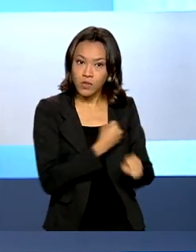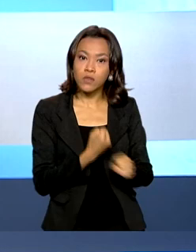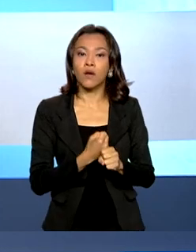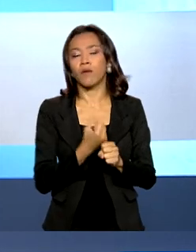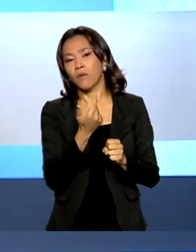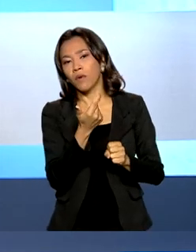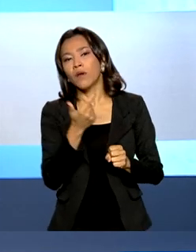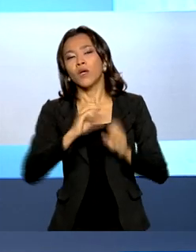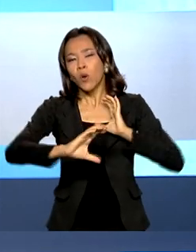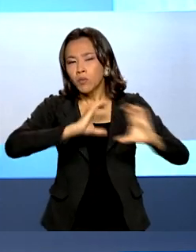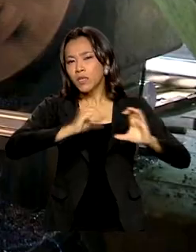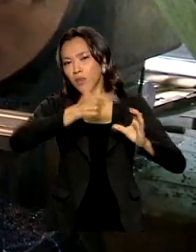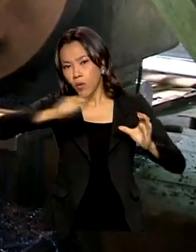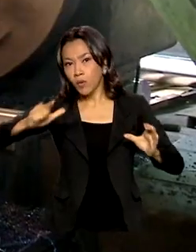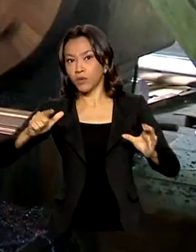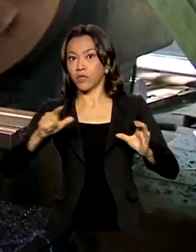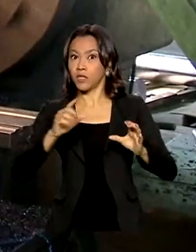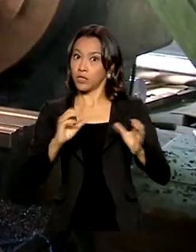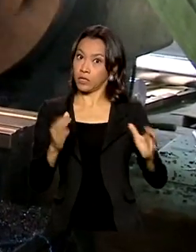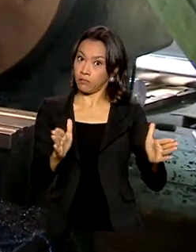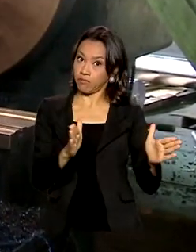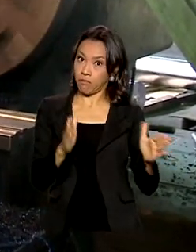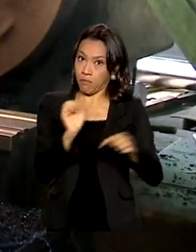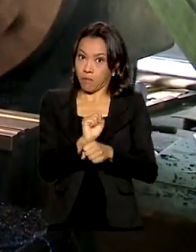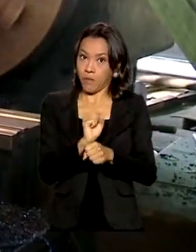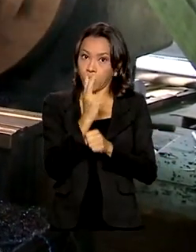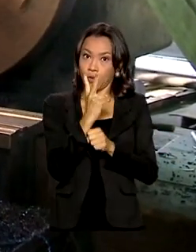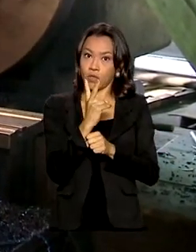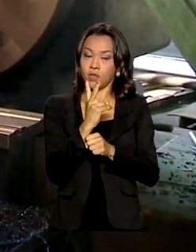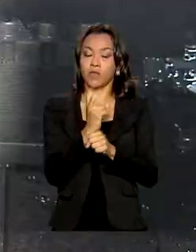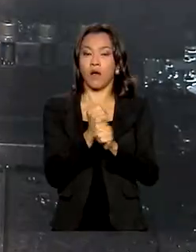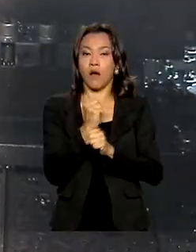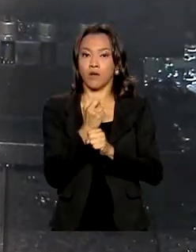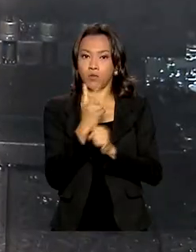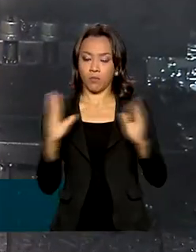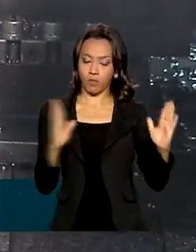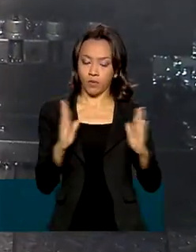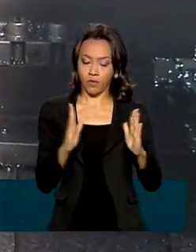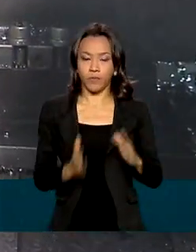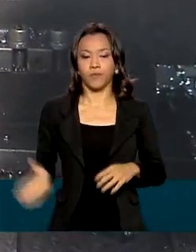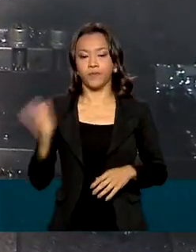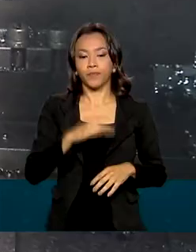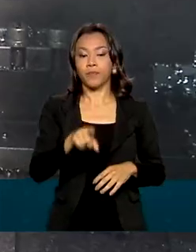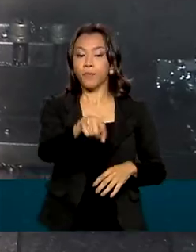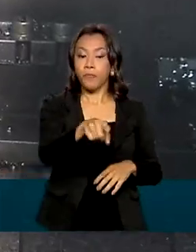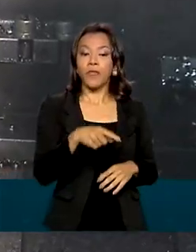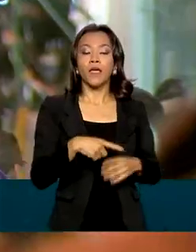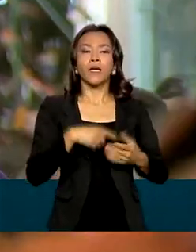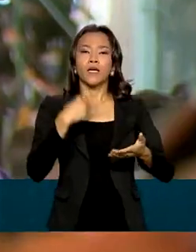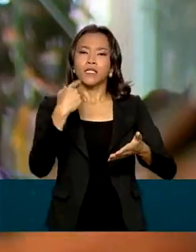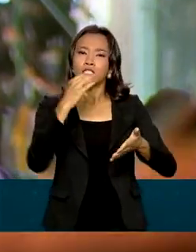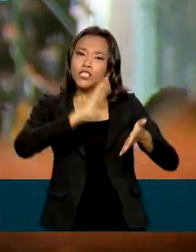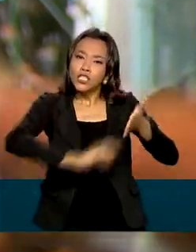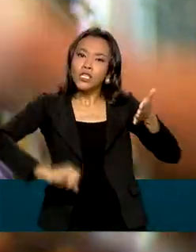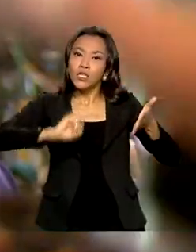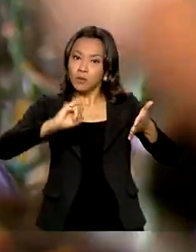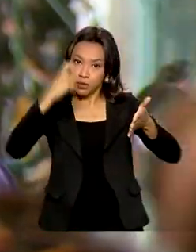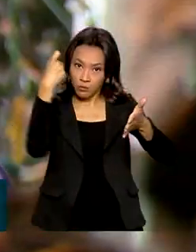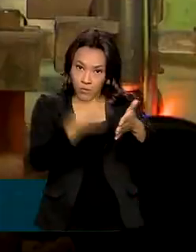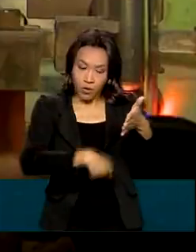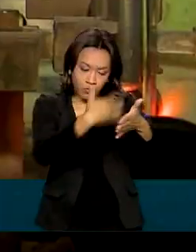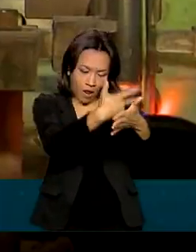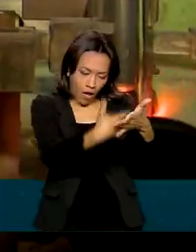por dois anos. Com a desoneração da folha, os empresários passam a pagar menos impostos.